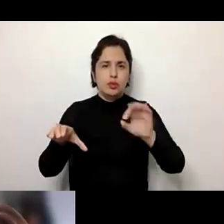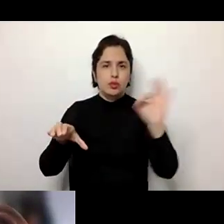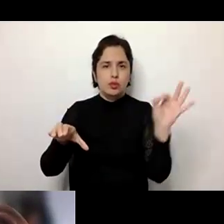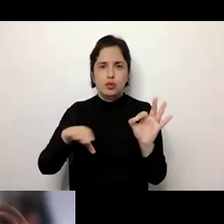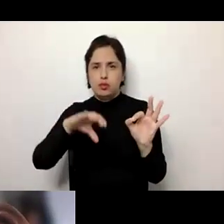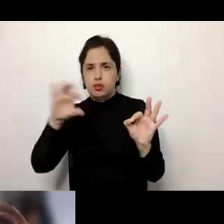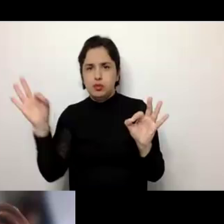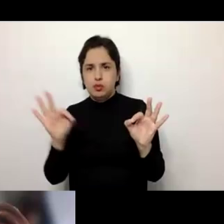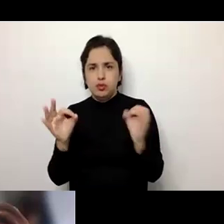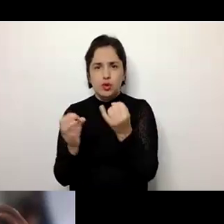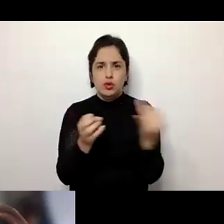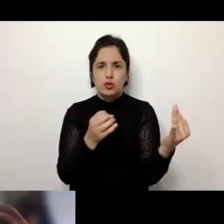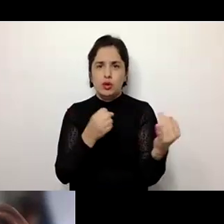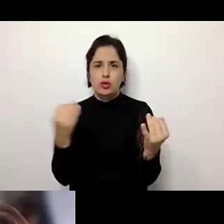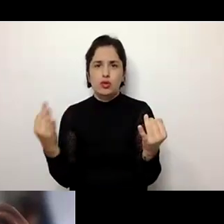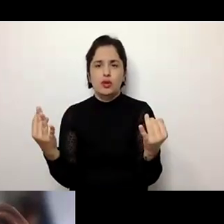né,